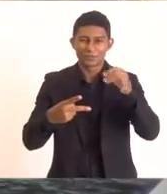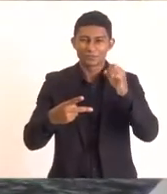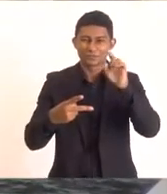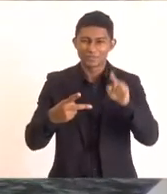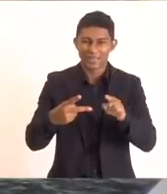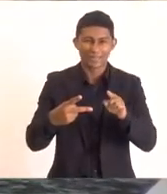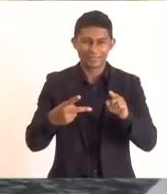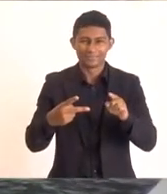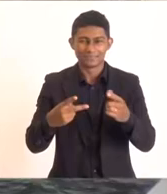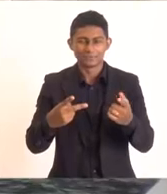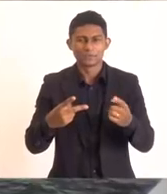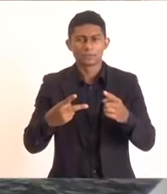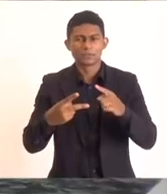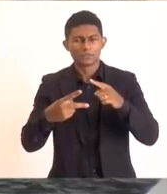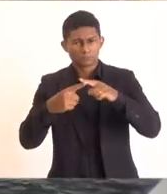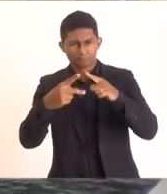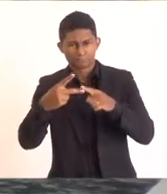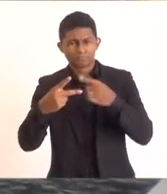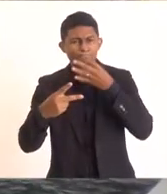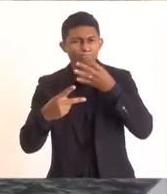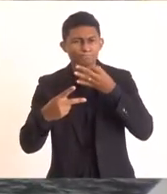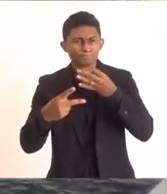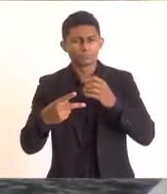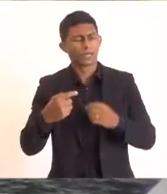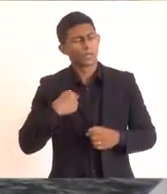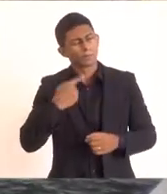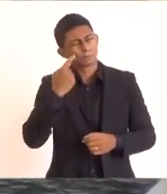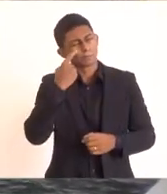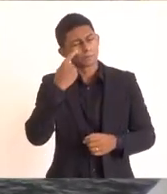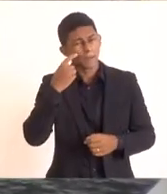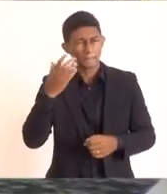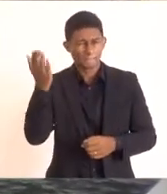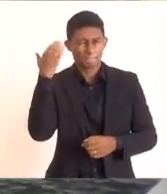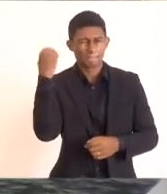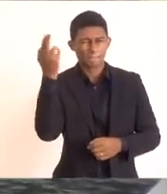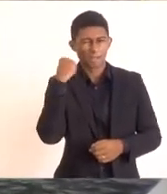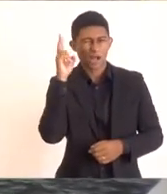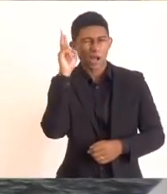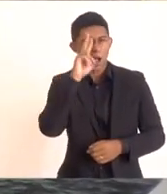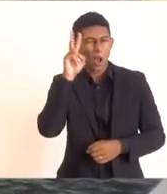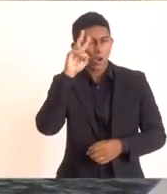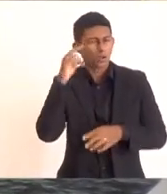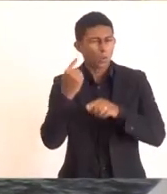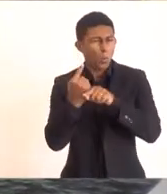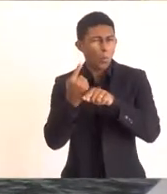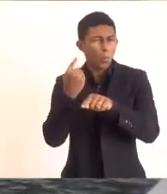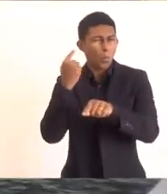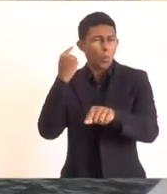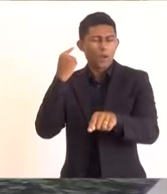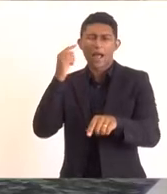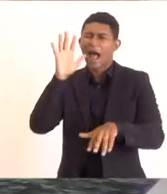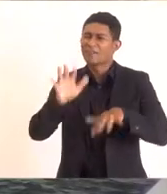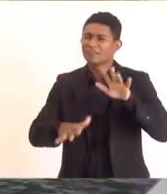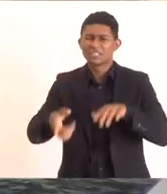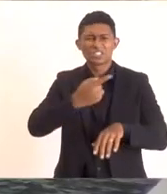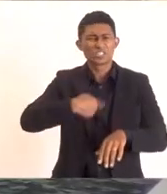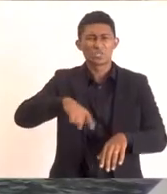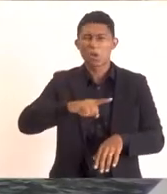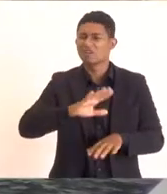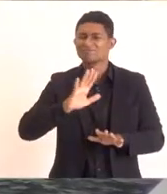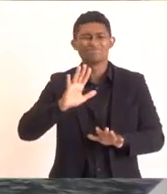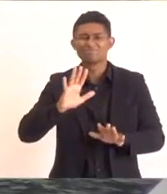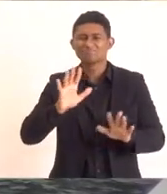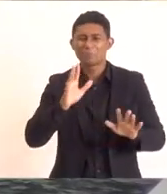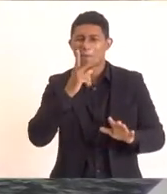retomar o histórico. a gente costuma não olhar muito para o passado, ficar reinventando a